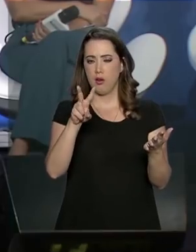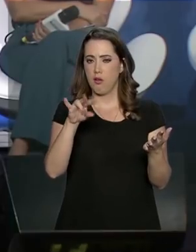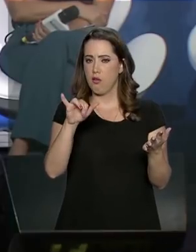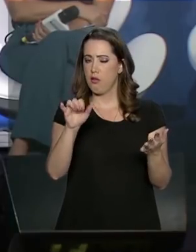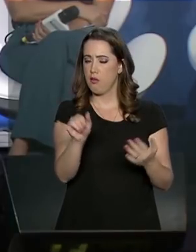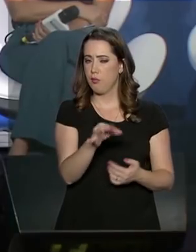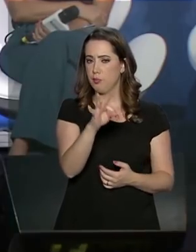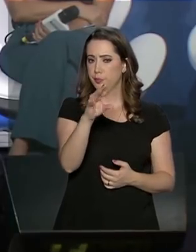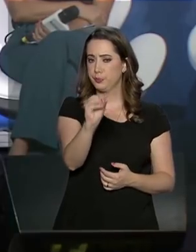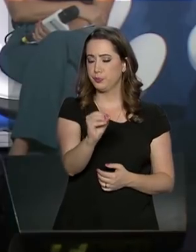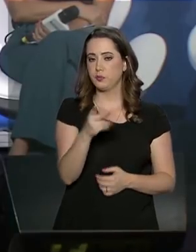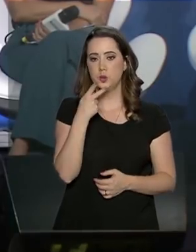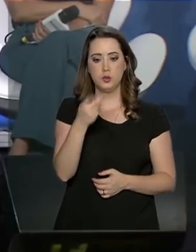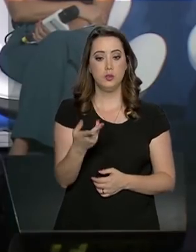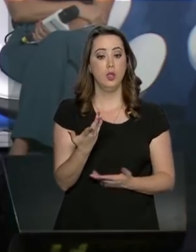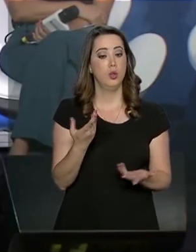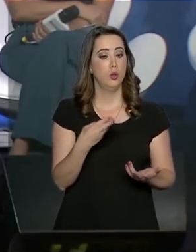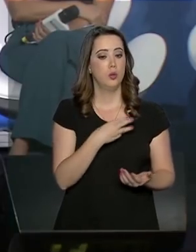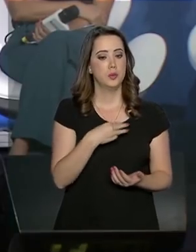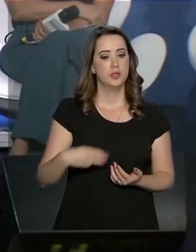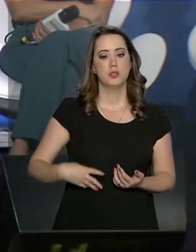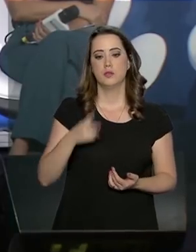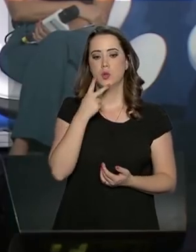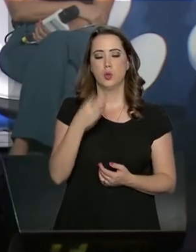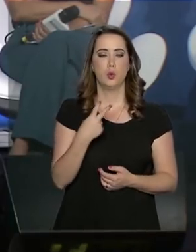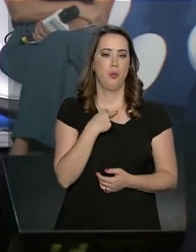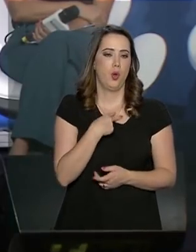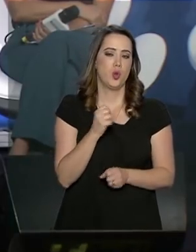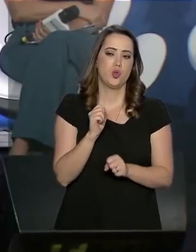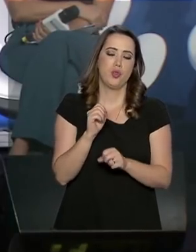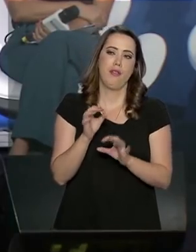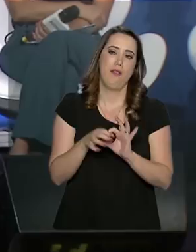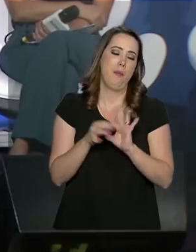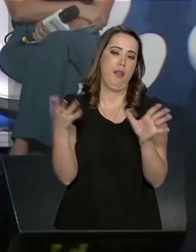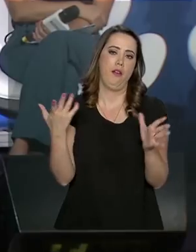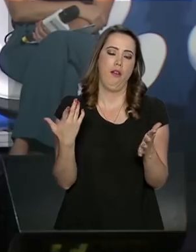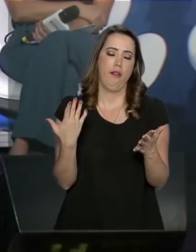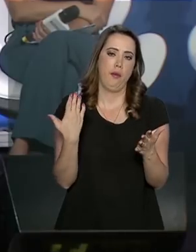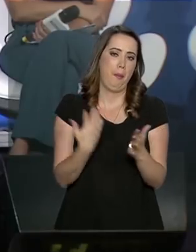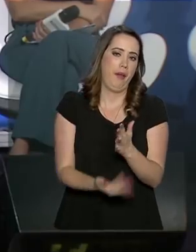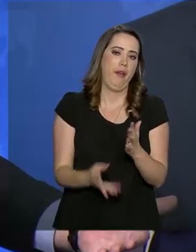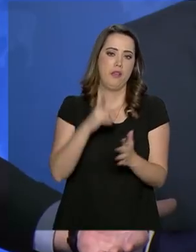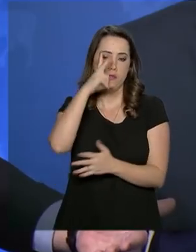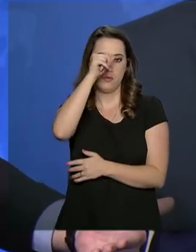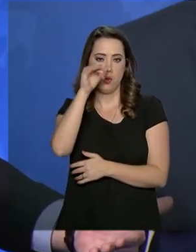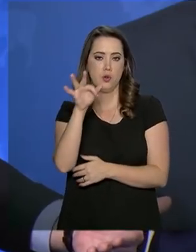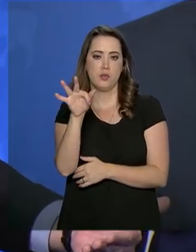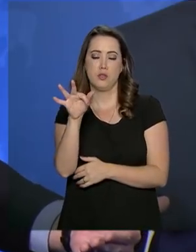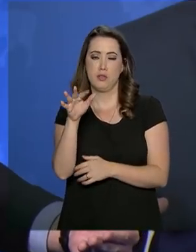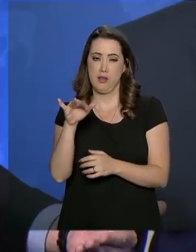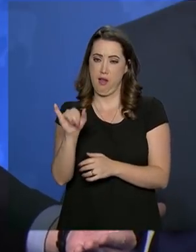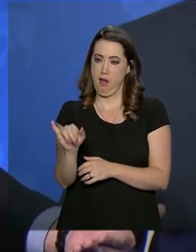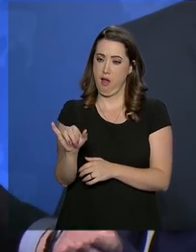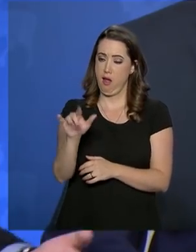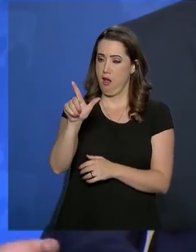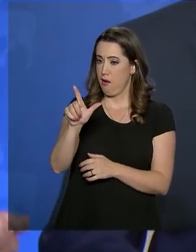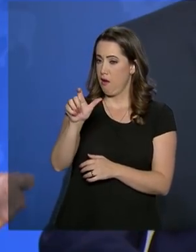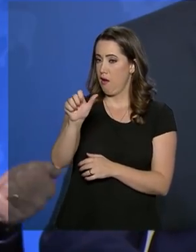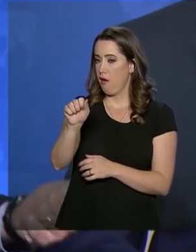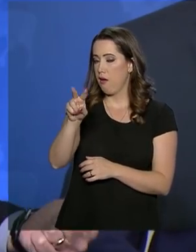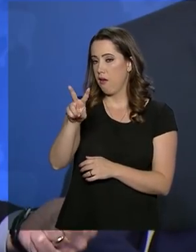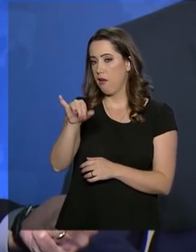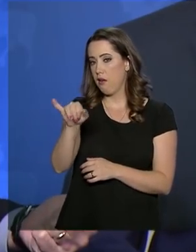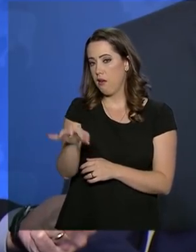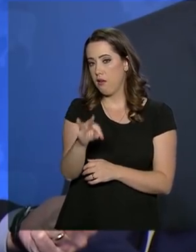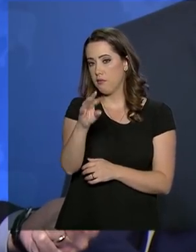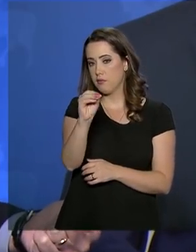permitir que os esforços contra a corrupção sejam perdidos durante o período em que estiver no comando da pasta e reconheceu os avanços